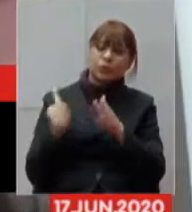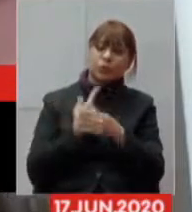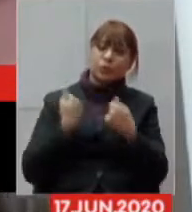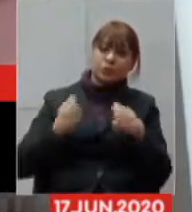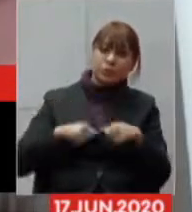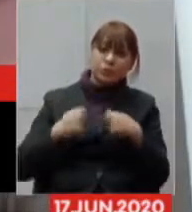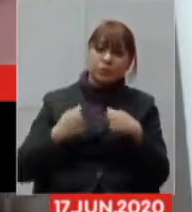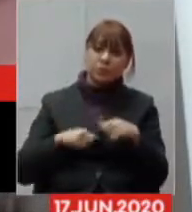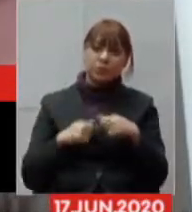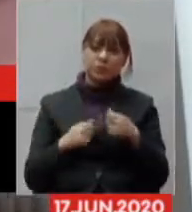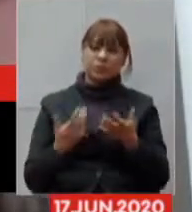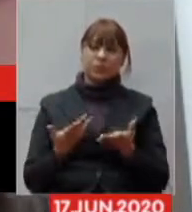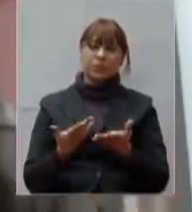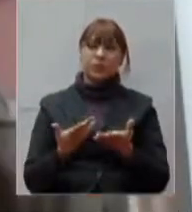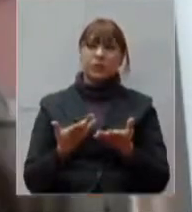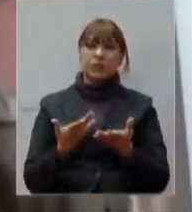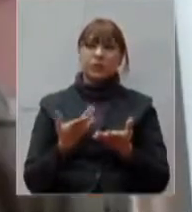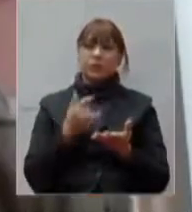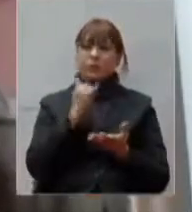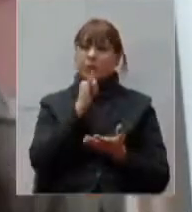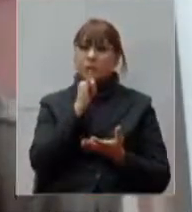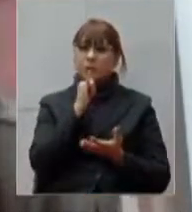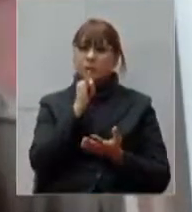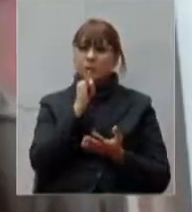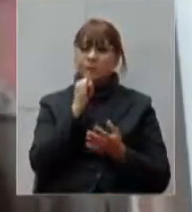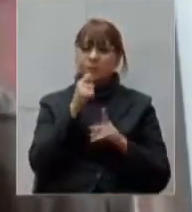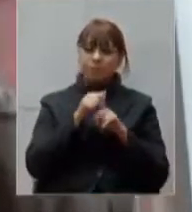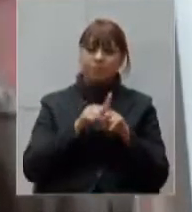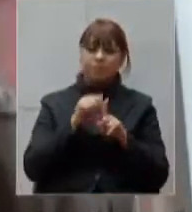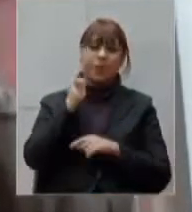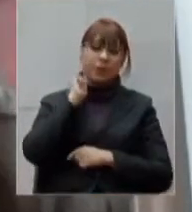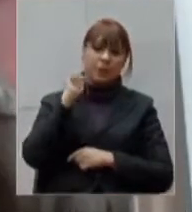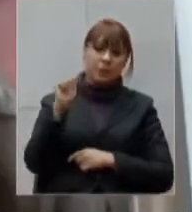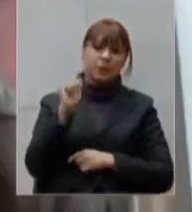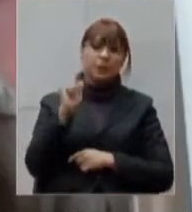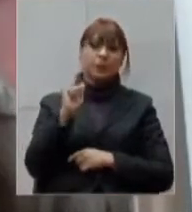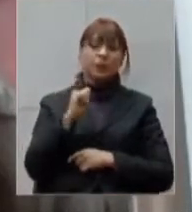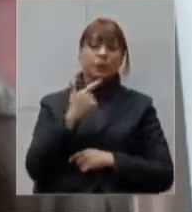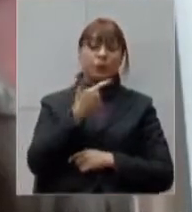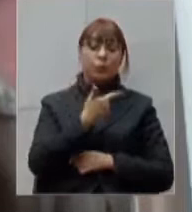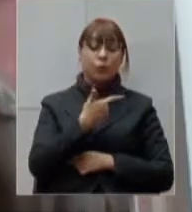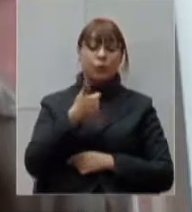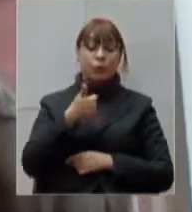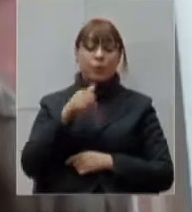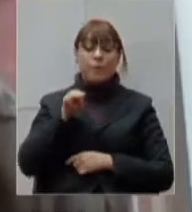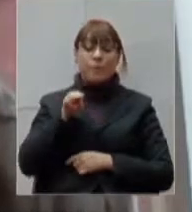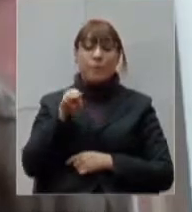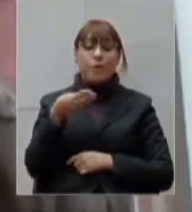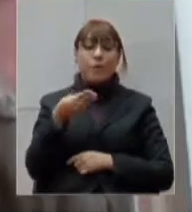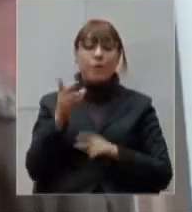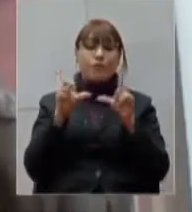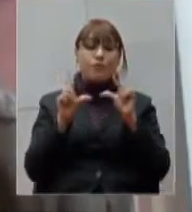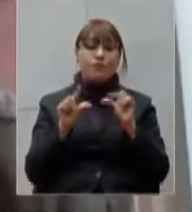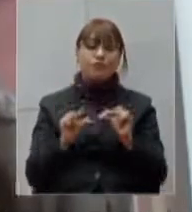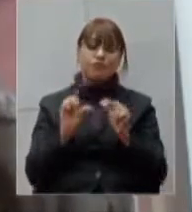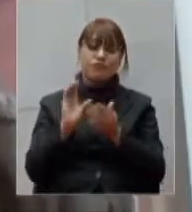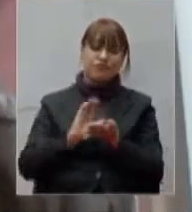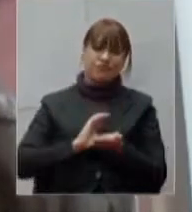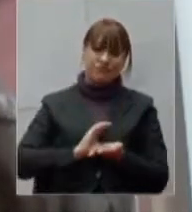no mês de abril, nós tivemos uma queda na nossa arrecadação da ordem de 21 milhões e o repasse